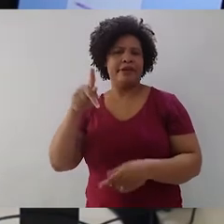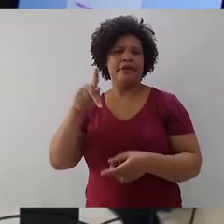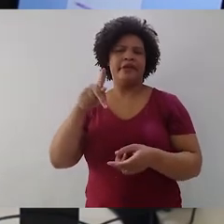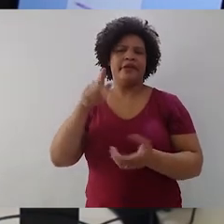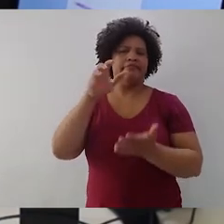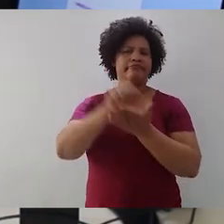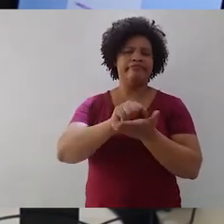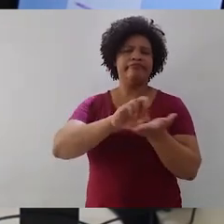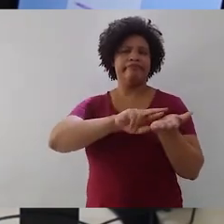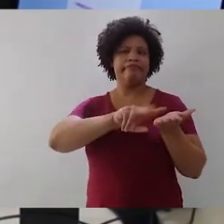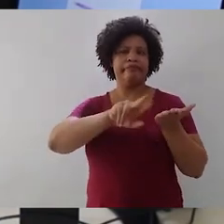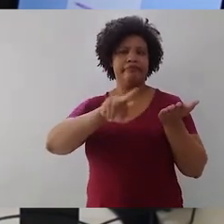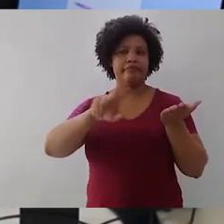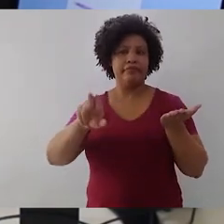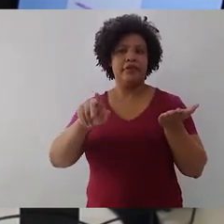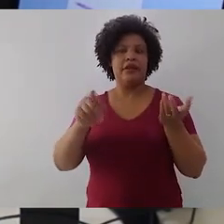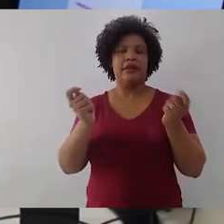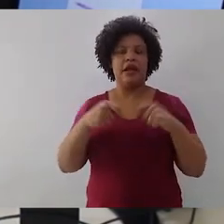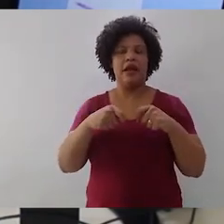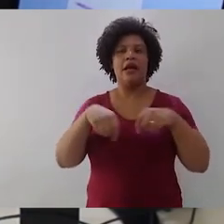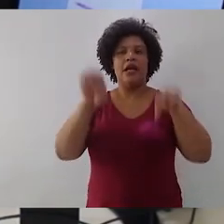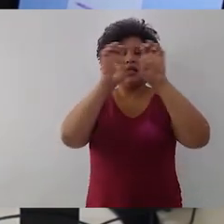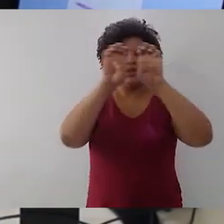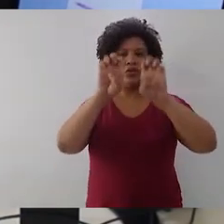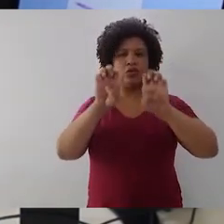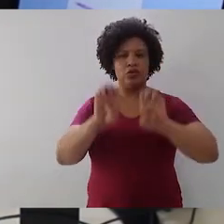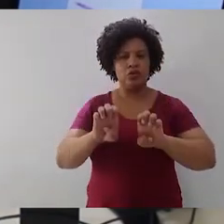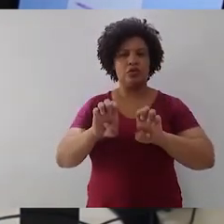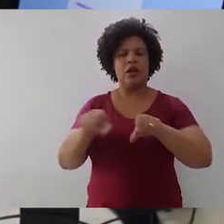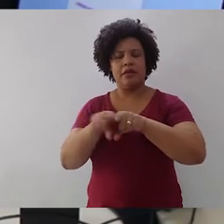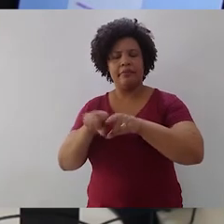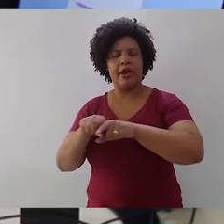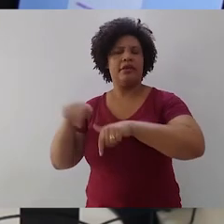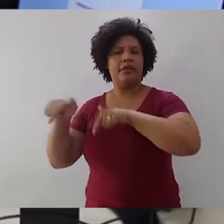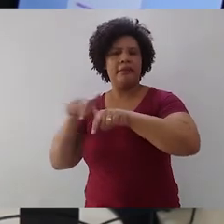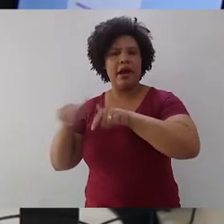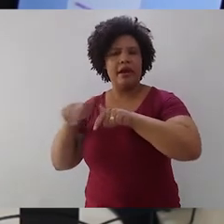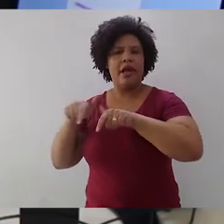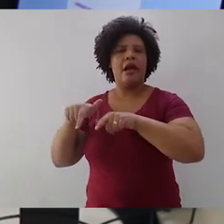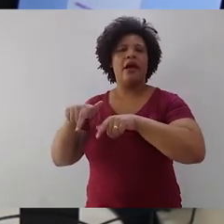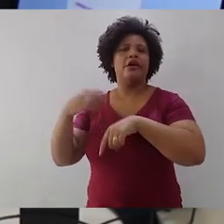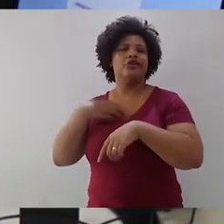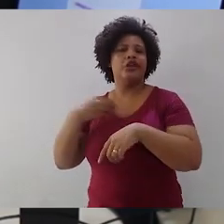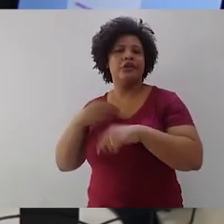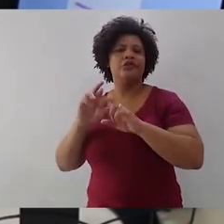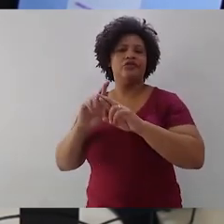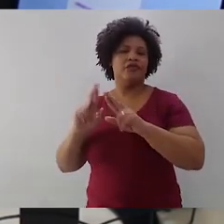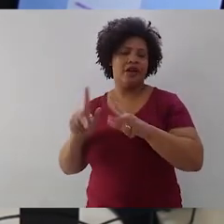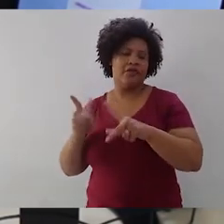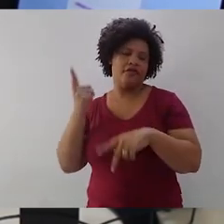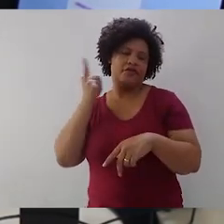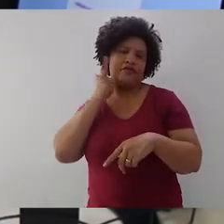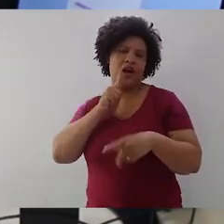criar melhor a estrutura da obra, trabalhar em níveis diferentes, fica mais fácil de acessar alguns conteúdos.